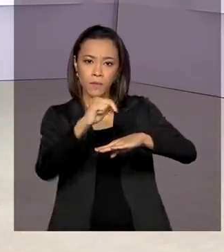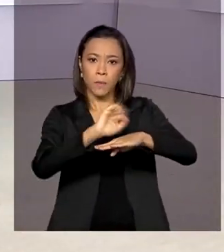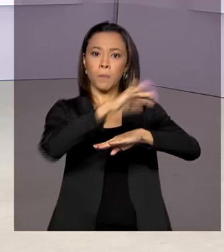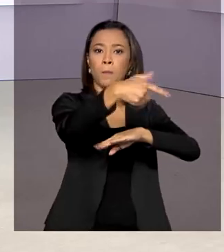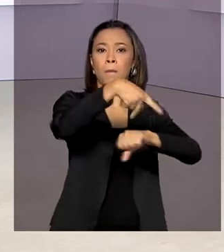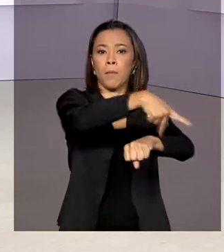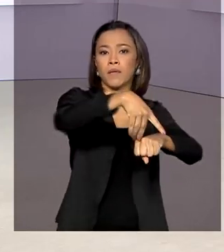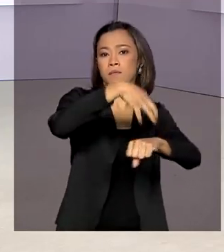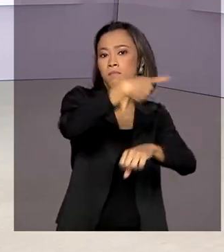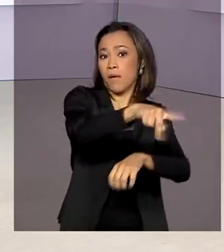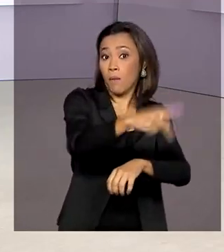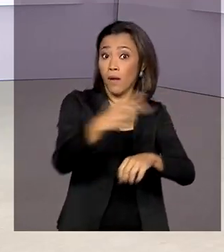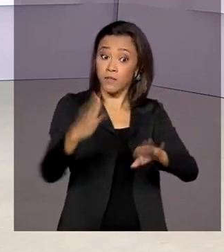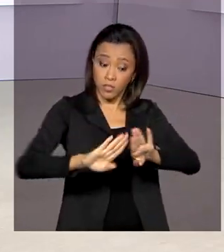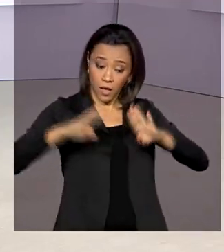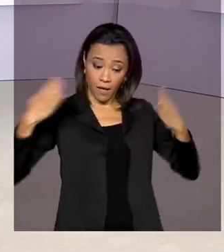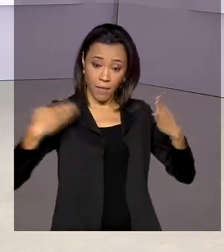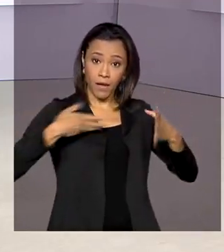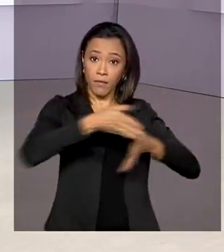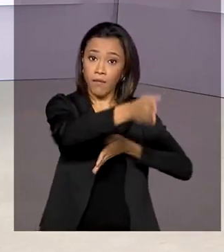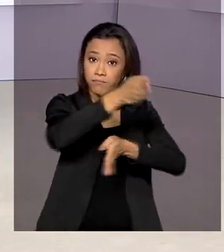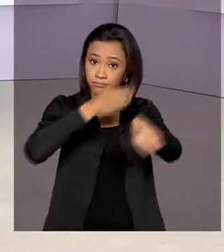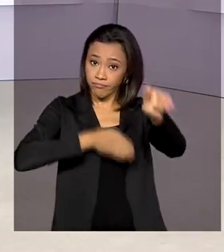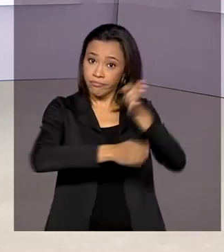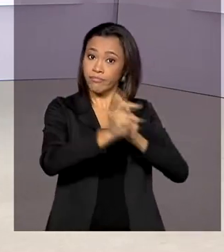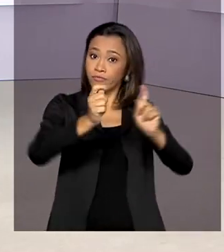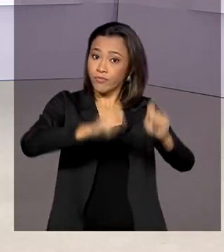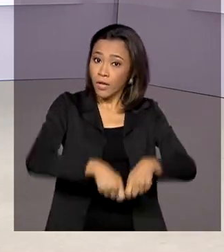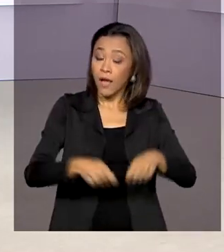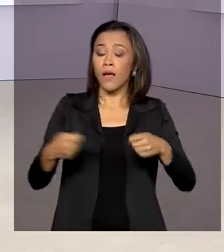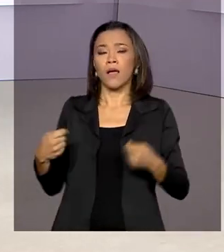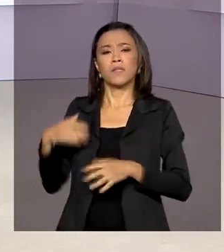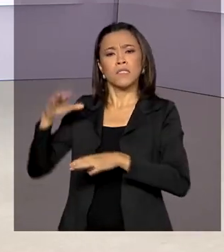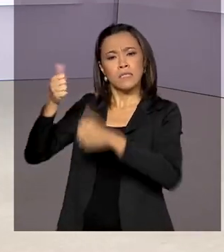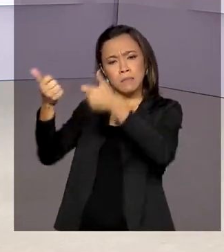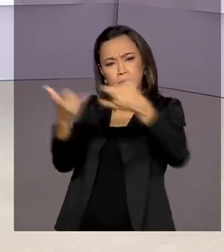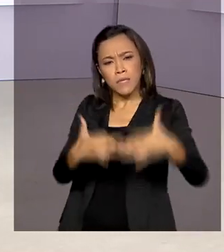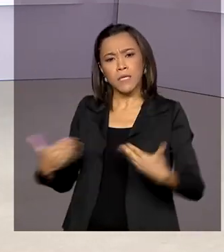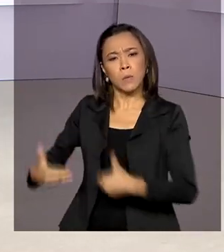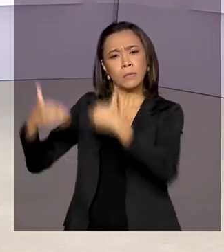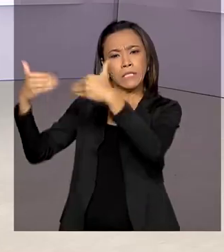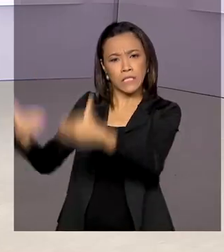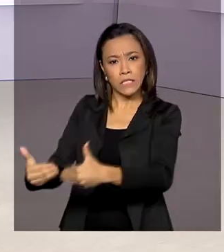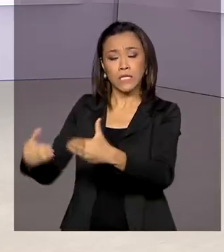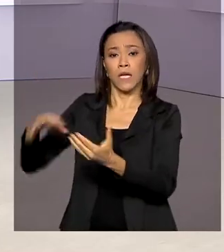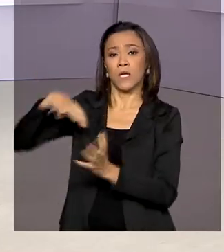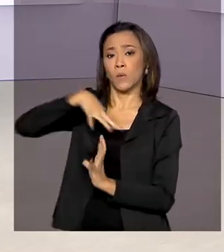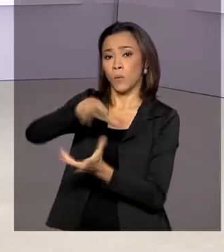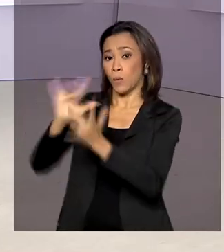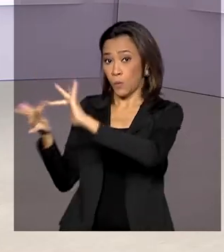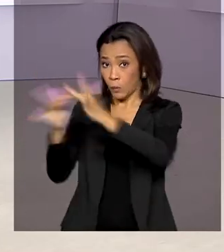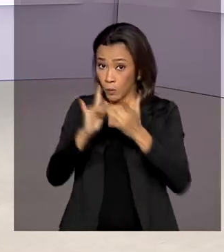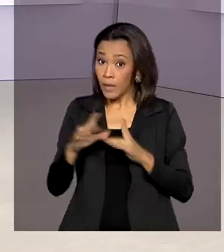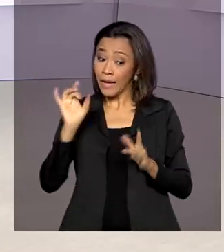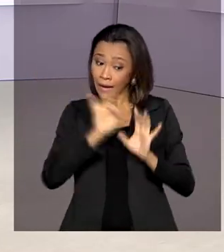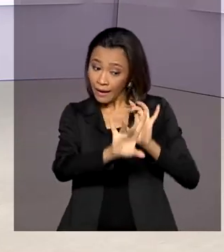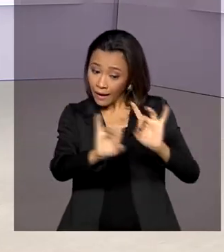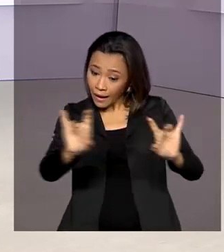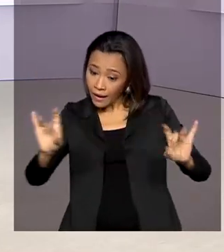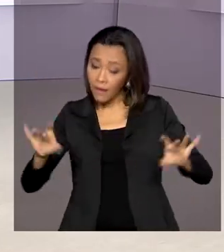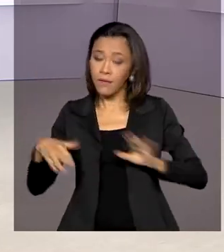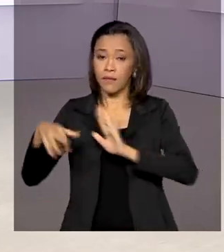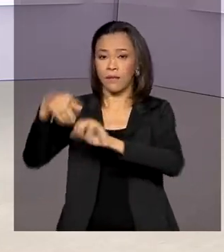reabertos a partir de hoje. De acordo com o Ministério das Relações Exteriores, cada país adotará os protocolos sanitários para evitar a